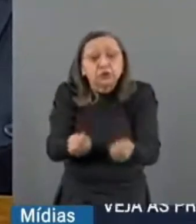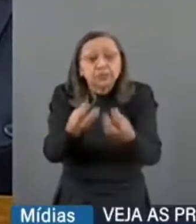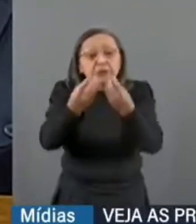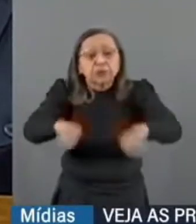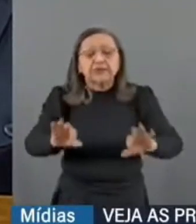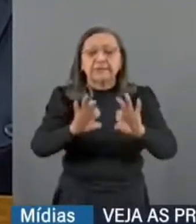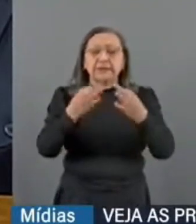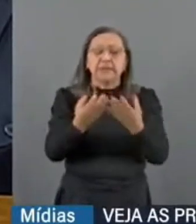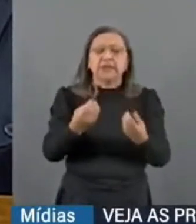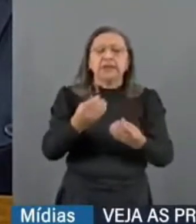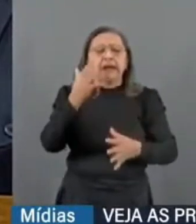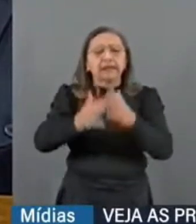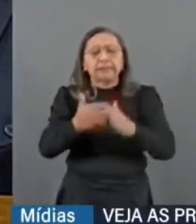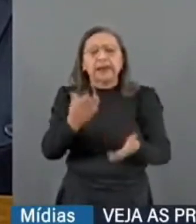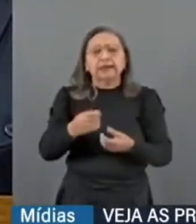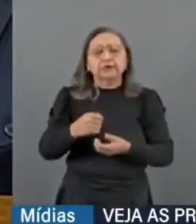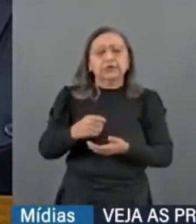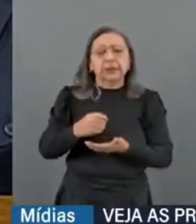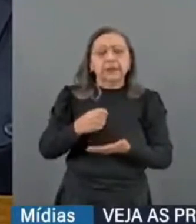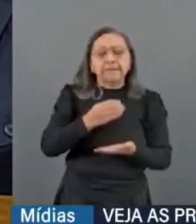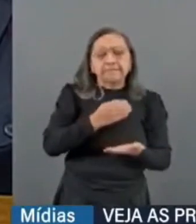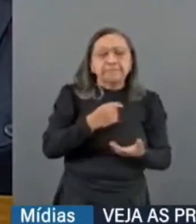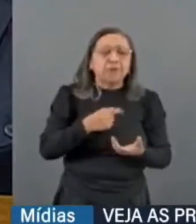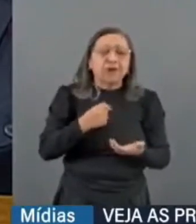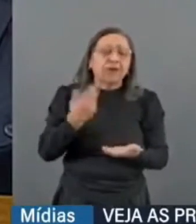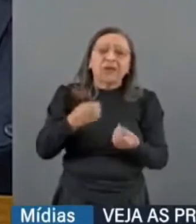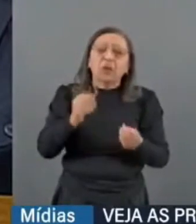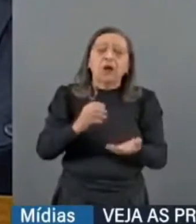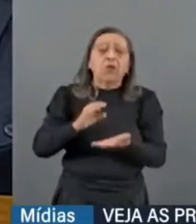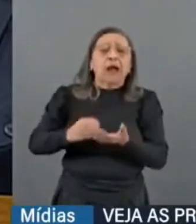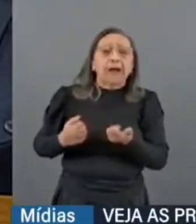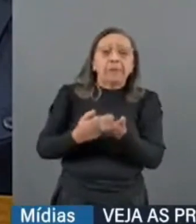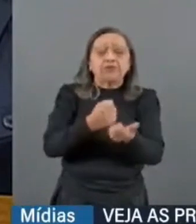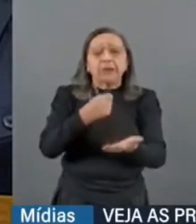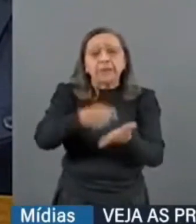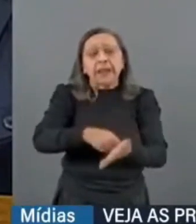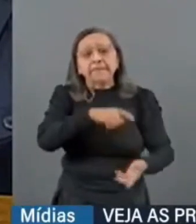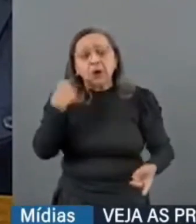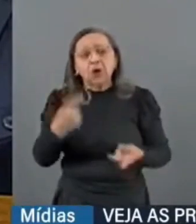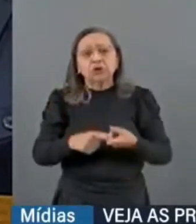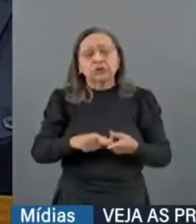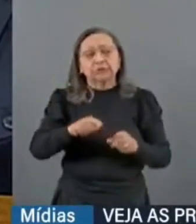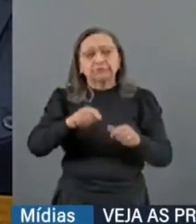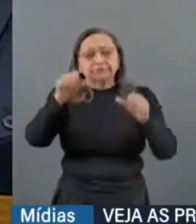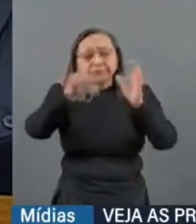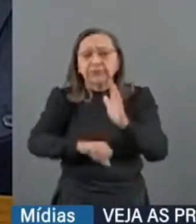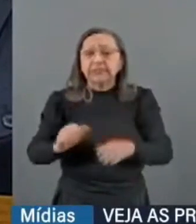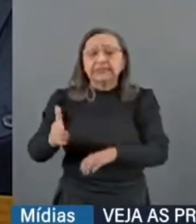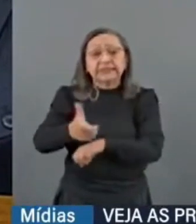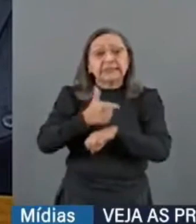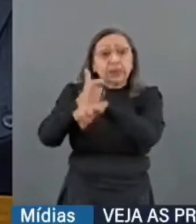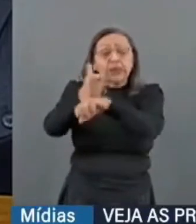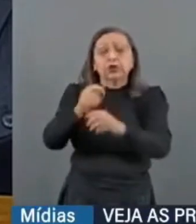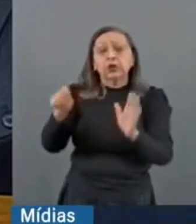família, financia o tráfico, financia a morte, financia a miséria, financia sequestro. Droga é